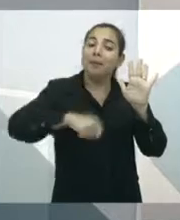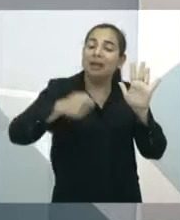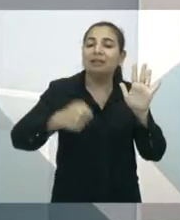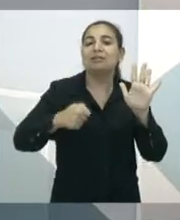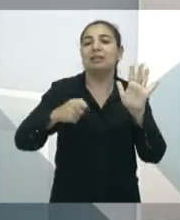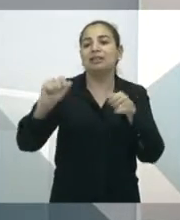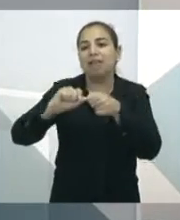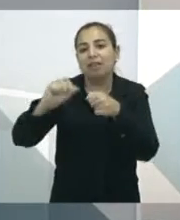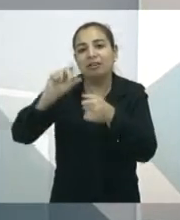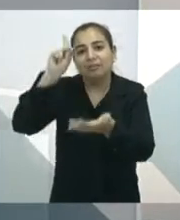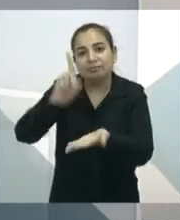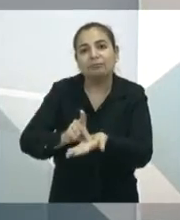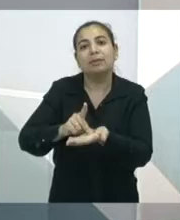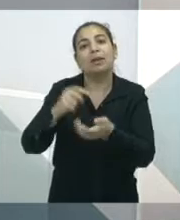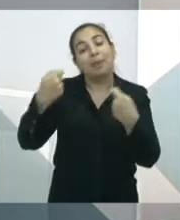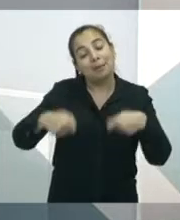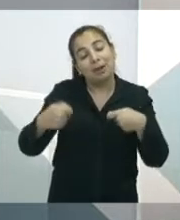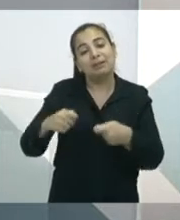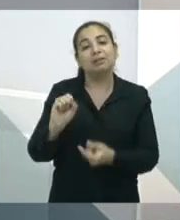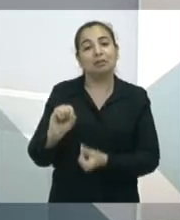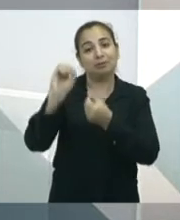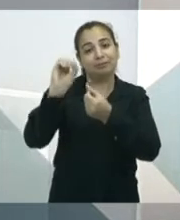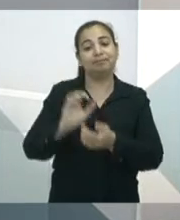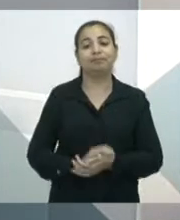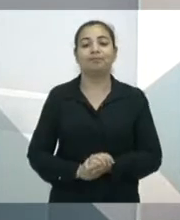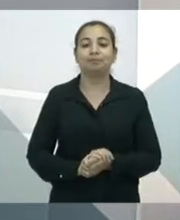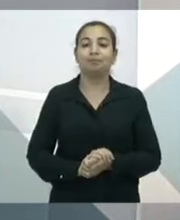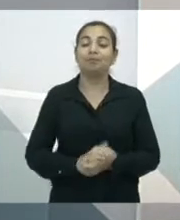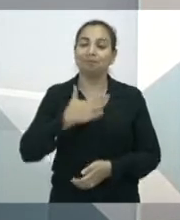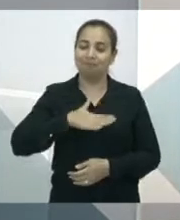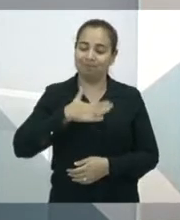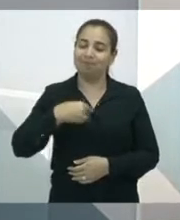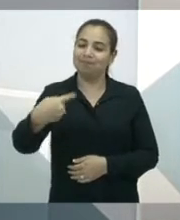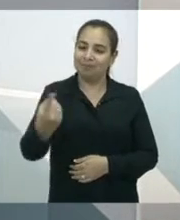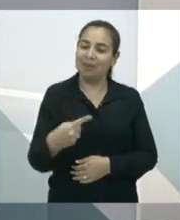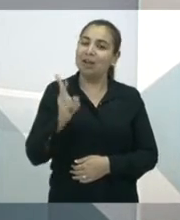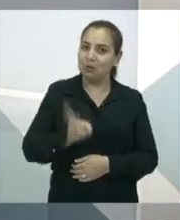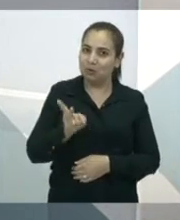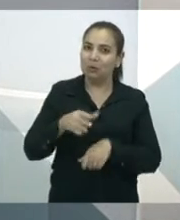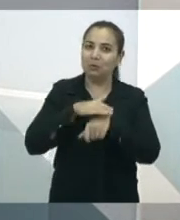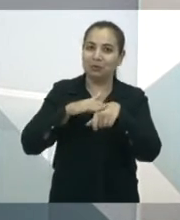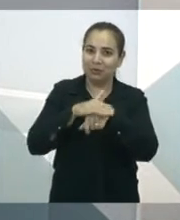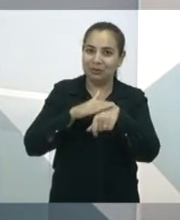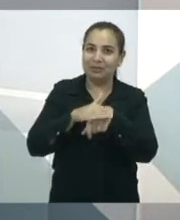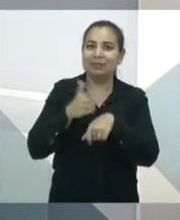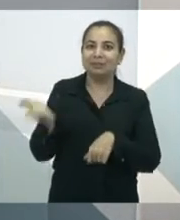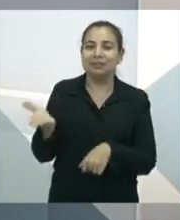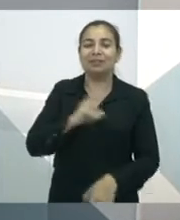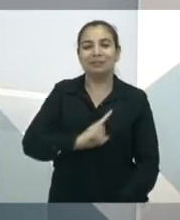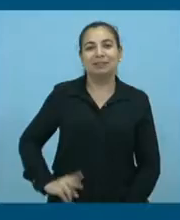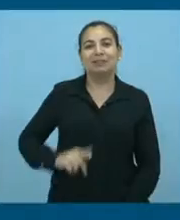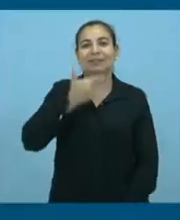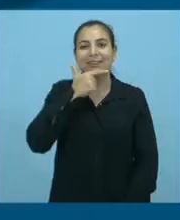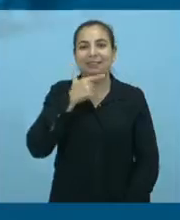Nós vamos fazer um rápido intervalo aqui no programa Plenário da Cidade. Voltamos já já conversando com a vereadora do PT,